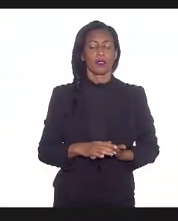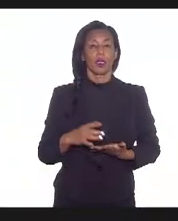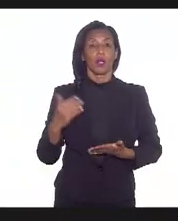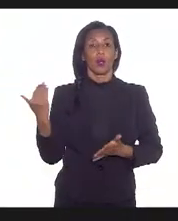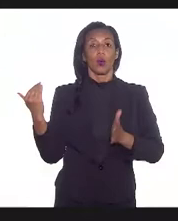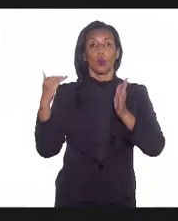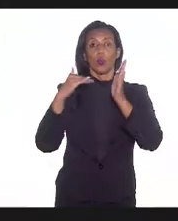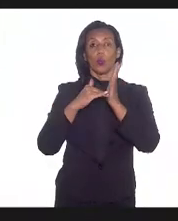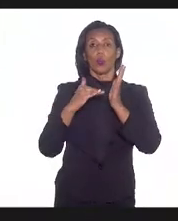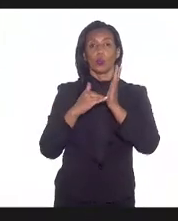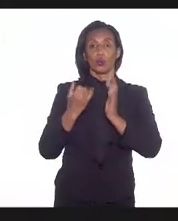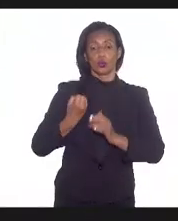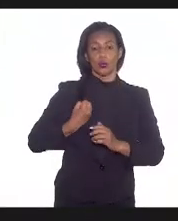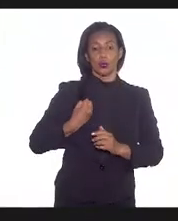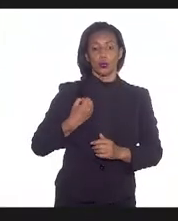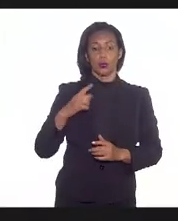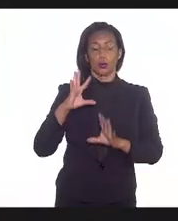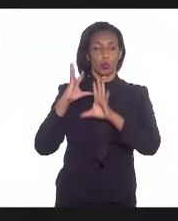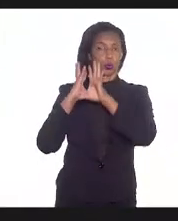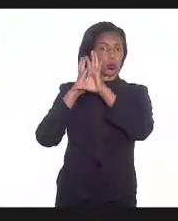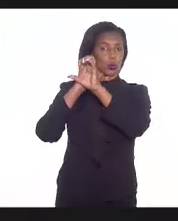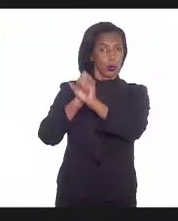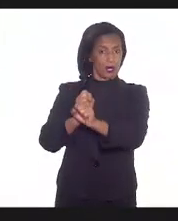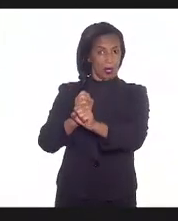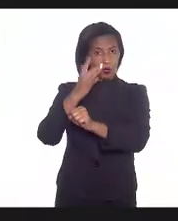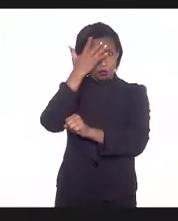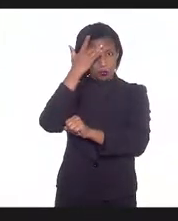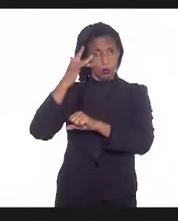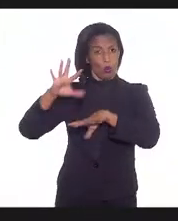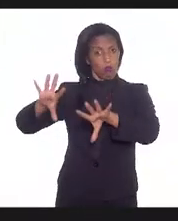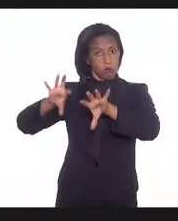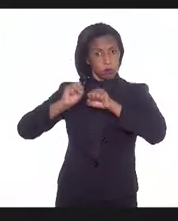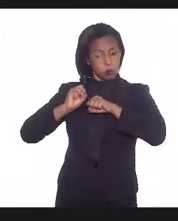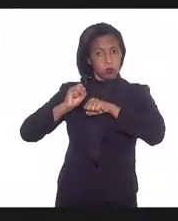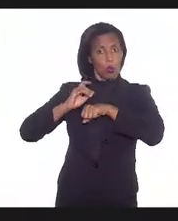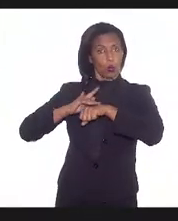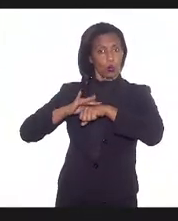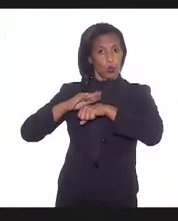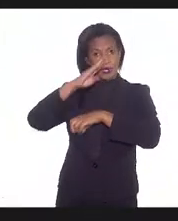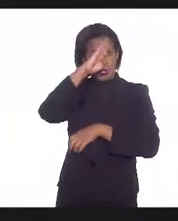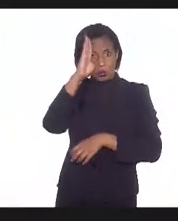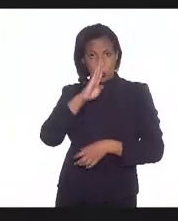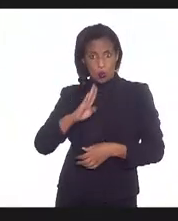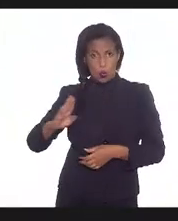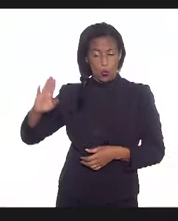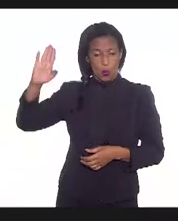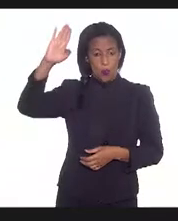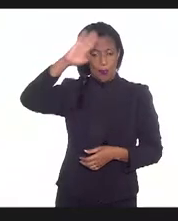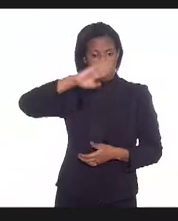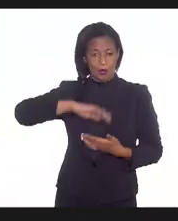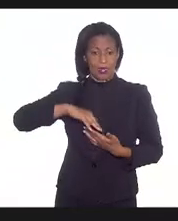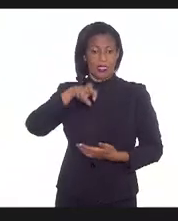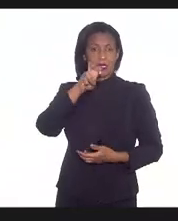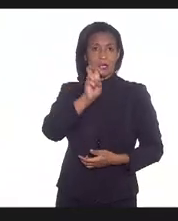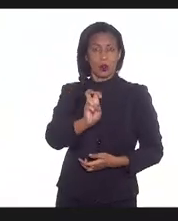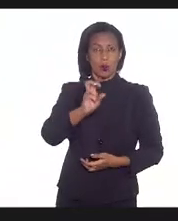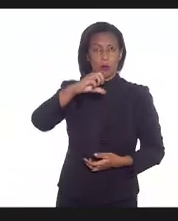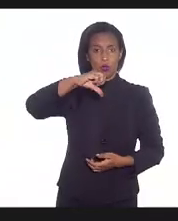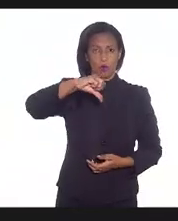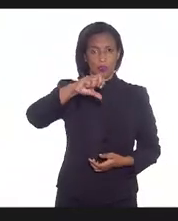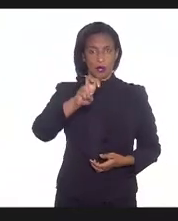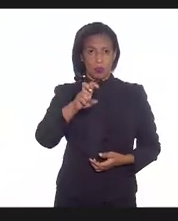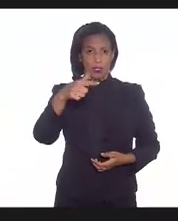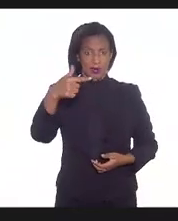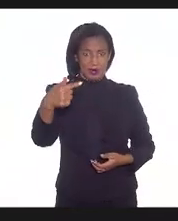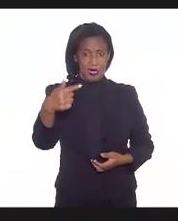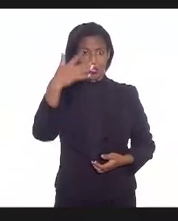gostaria de colocar, é que o total de contaminações no Brasil, nas unidades offshore, é de 5.957